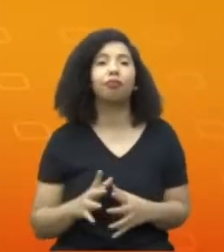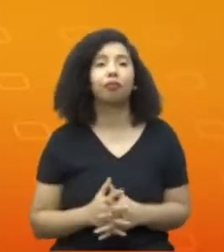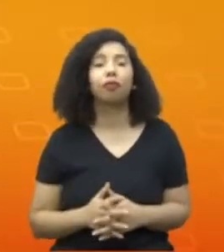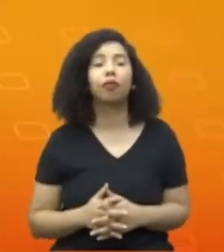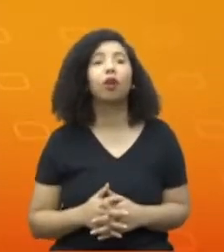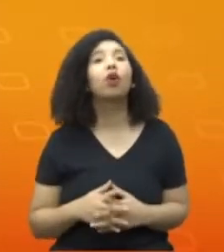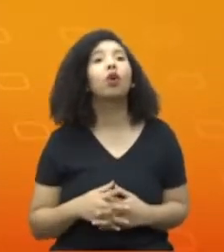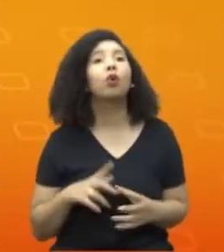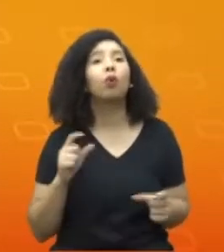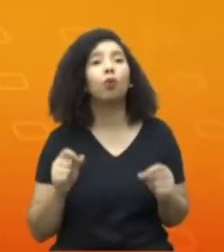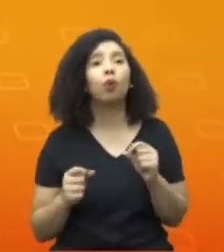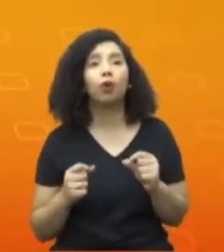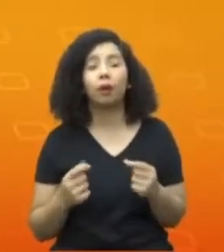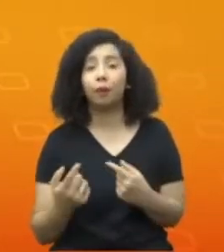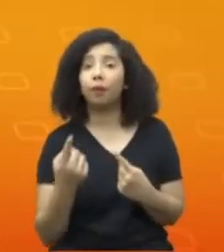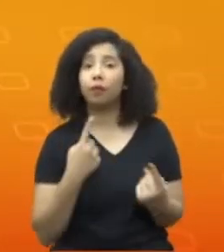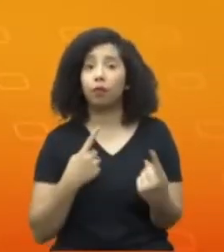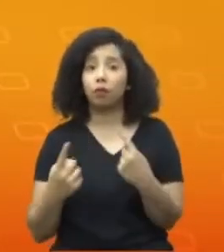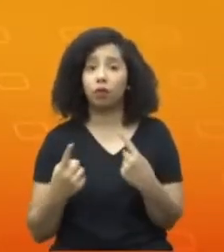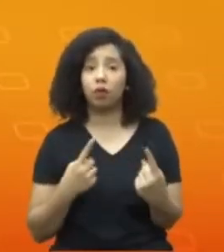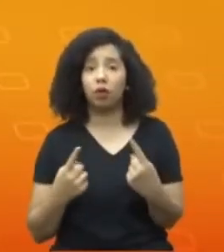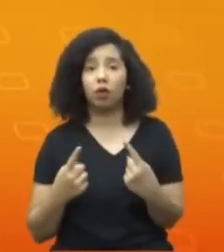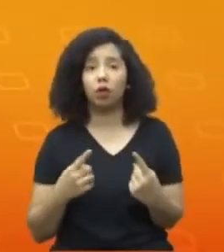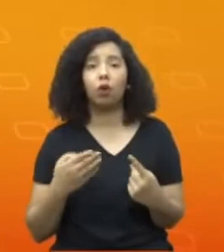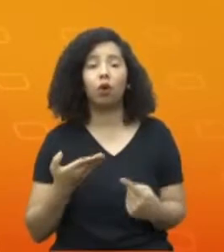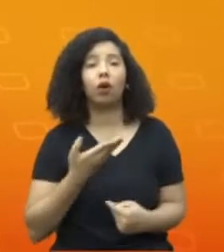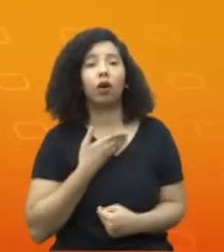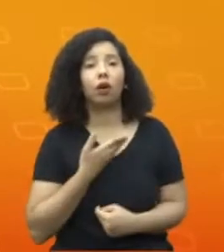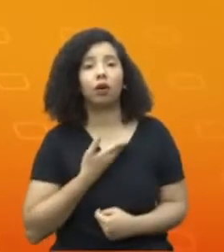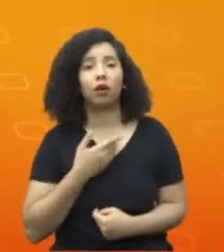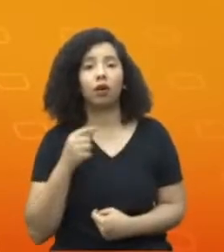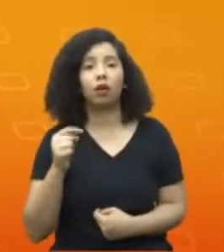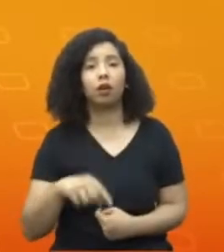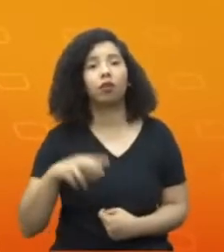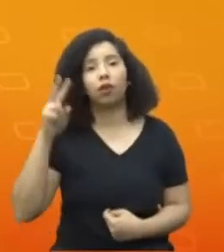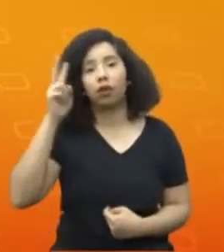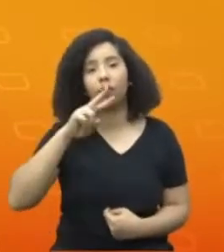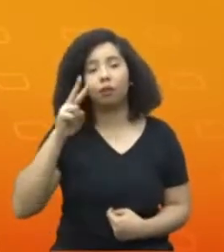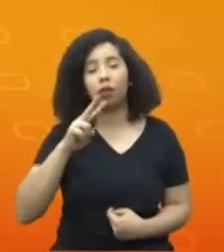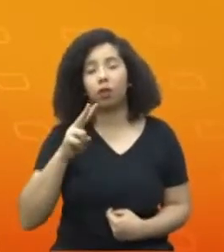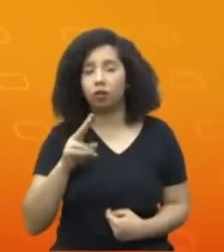lembrado isso por um colega aqui através do site,